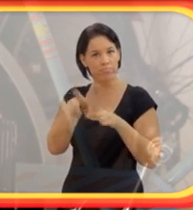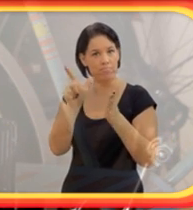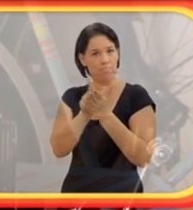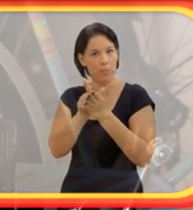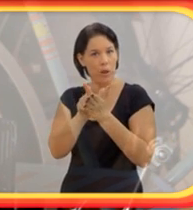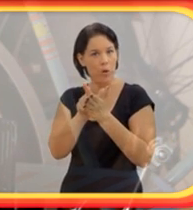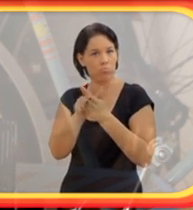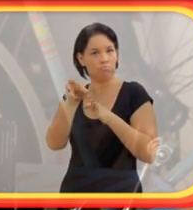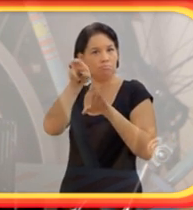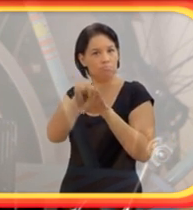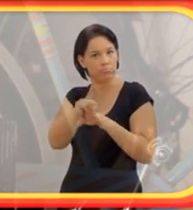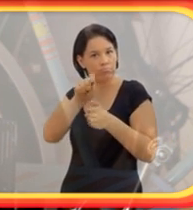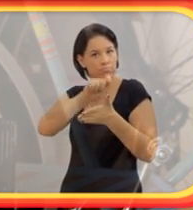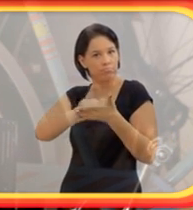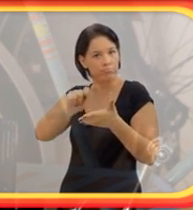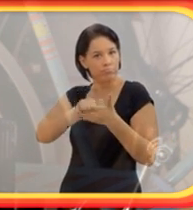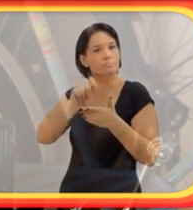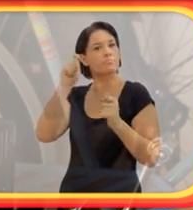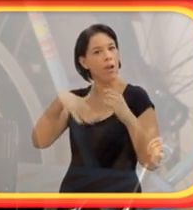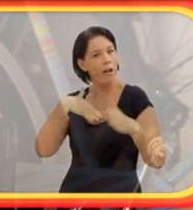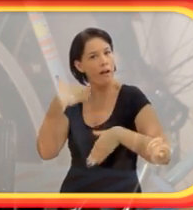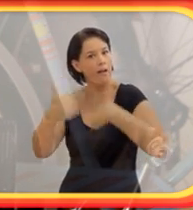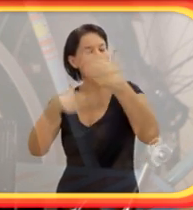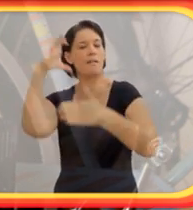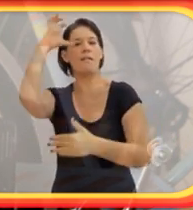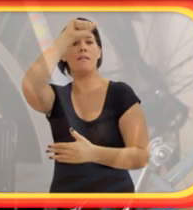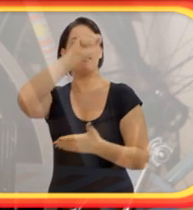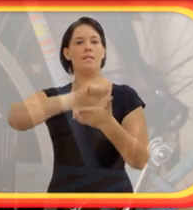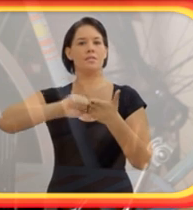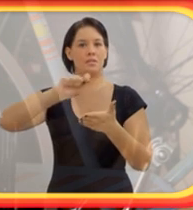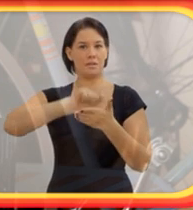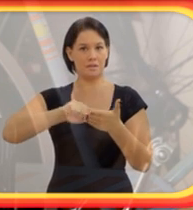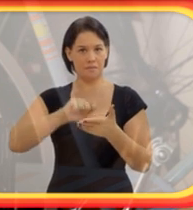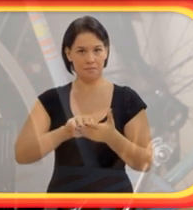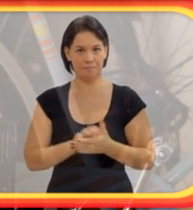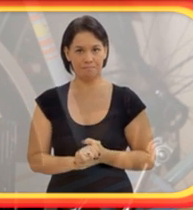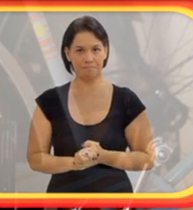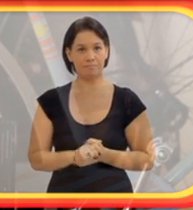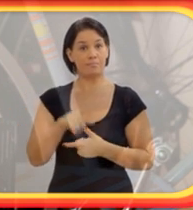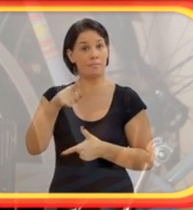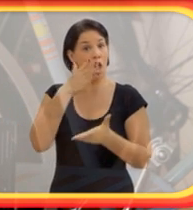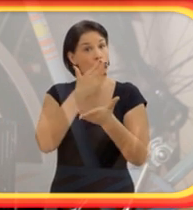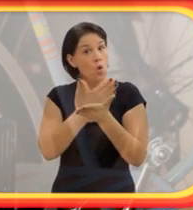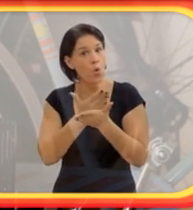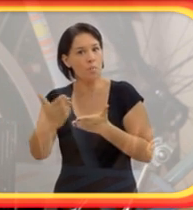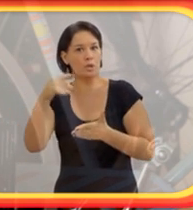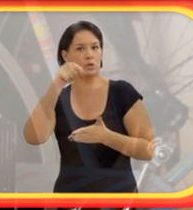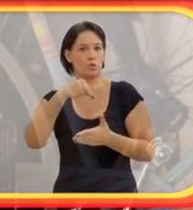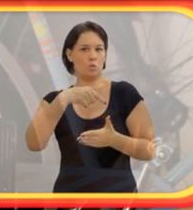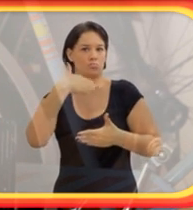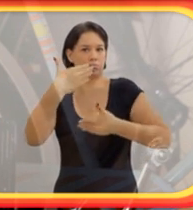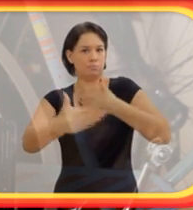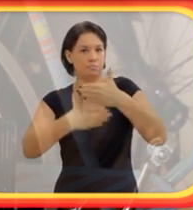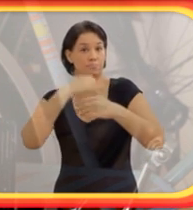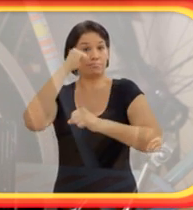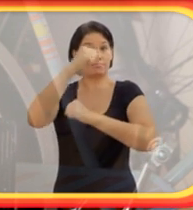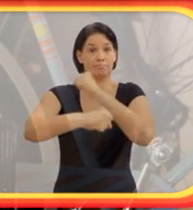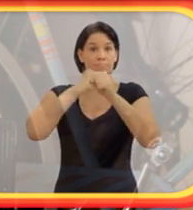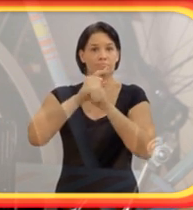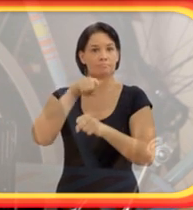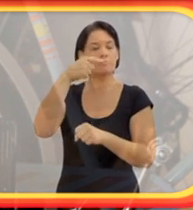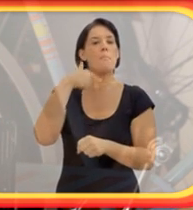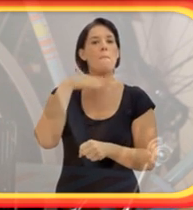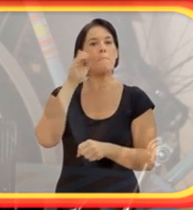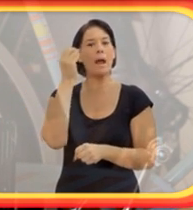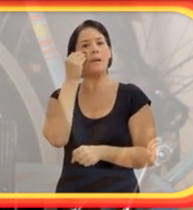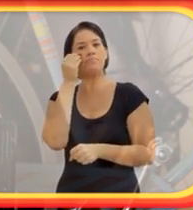seja, ela percebeu que a minha mobilidade era nessa posição, sentado ali e tinha que sentar em cima do papel para escrever. E foi assim